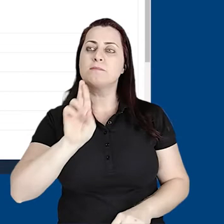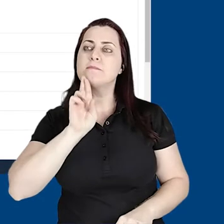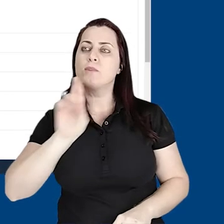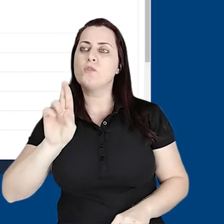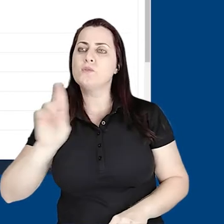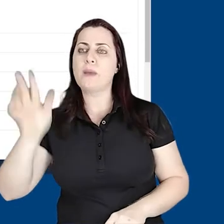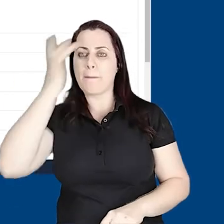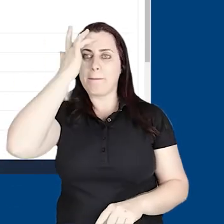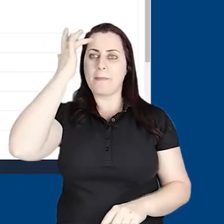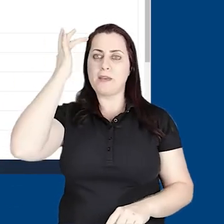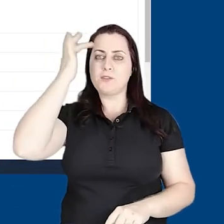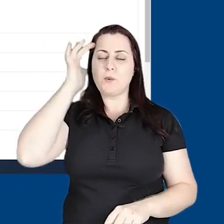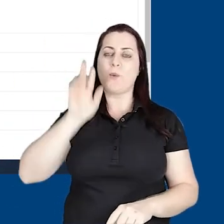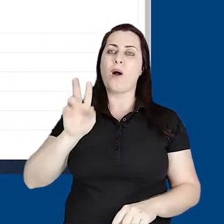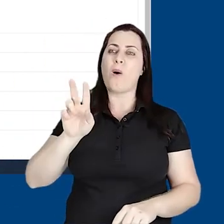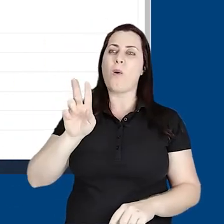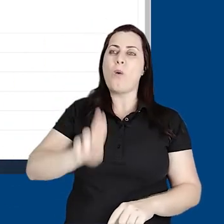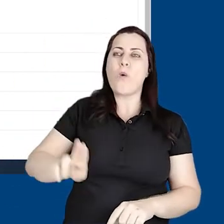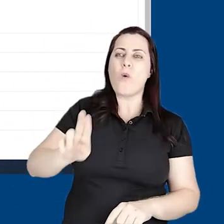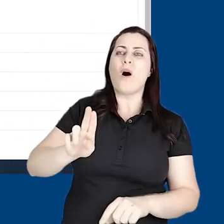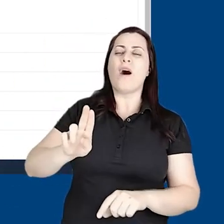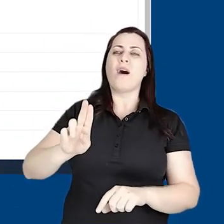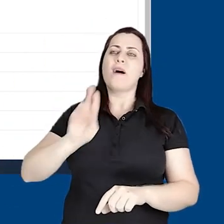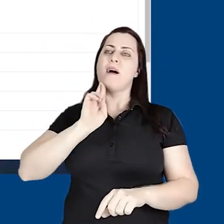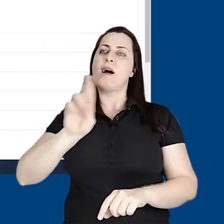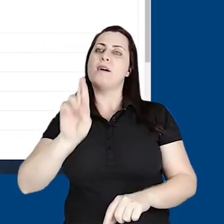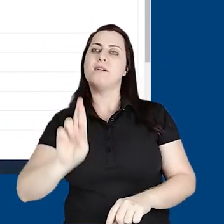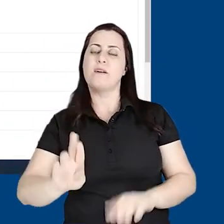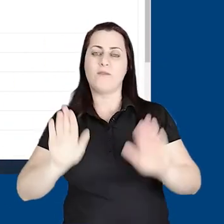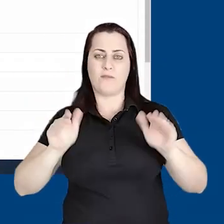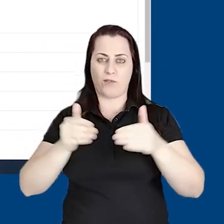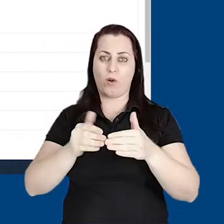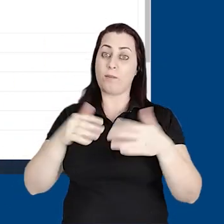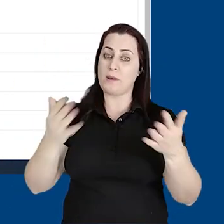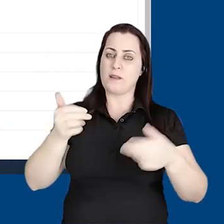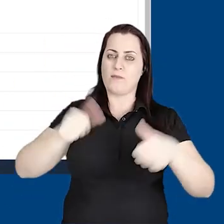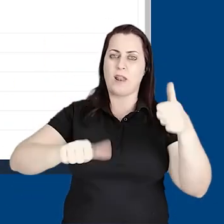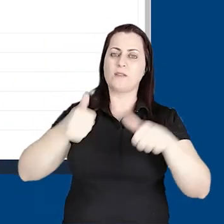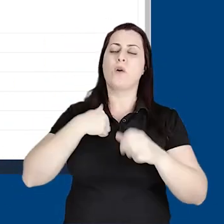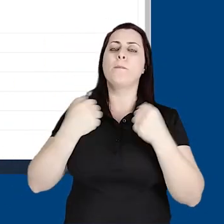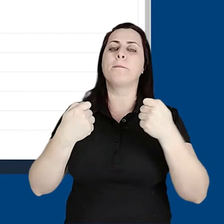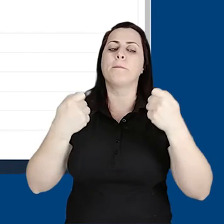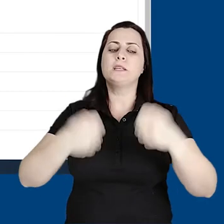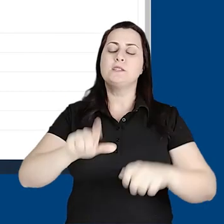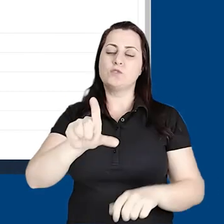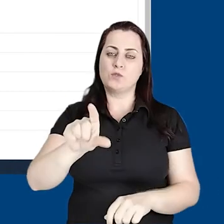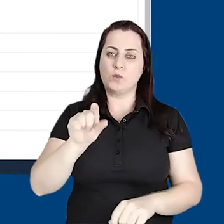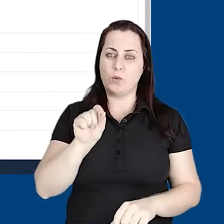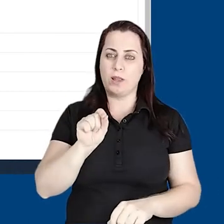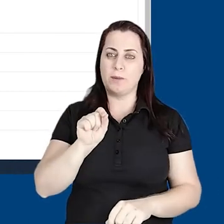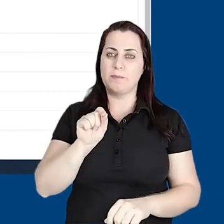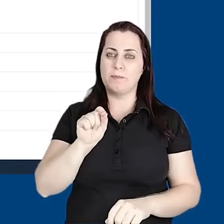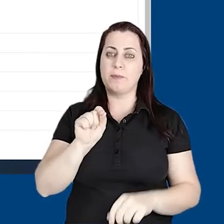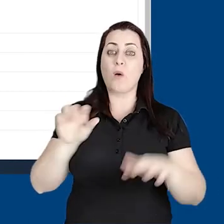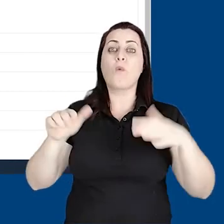respostas que o usuário der dentro do fórum. Só que em avaliações eu tenho que escolher